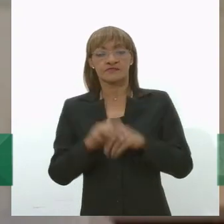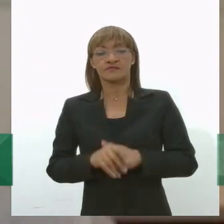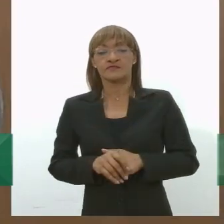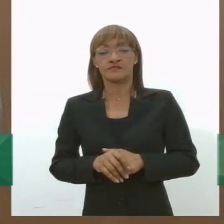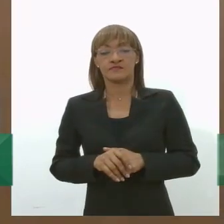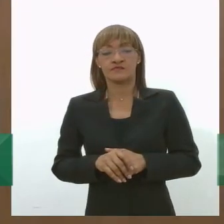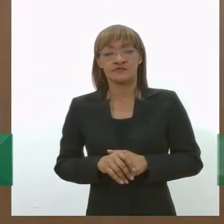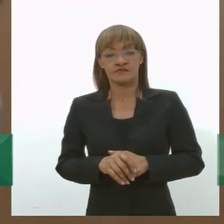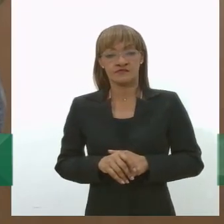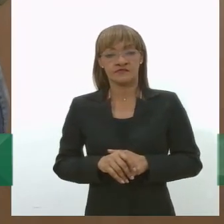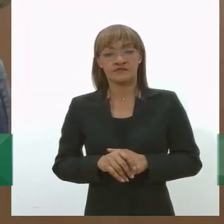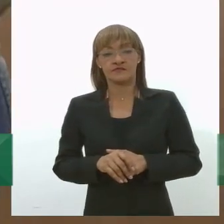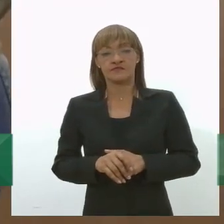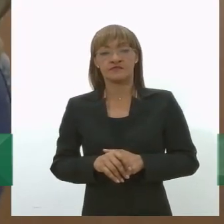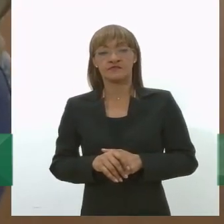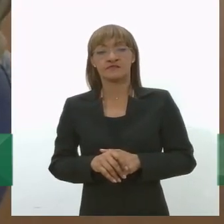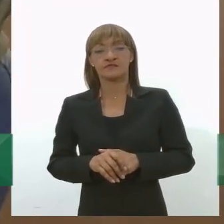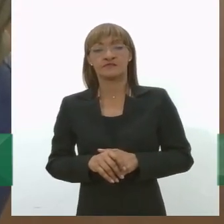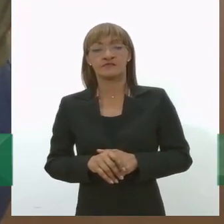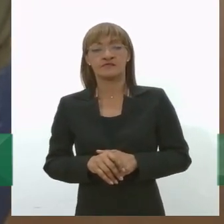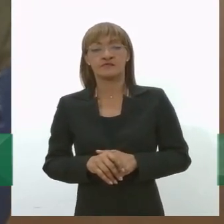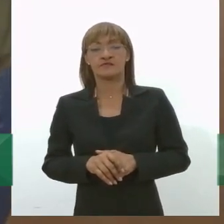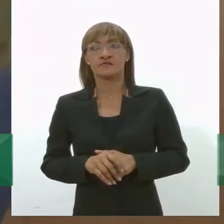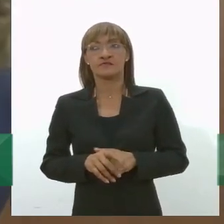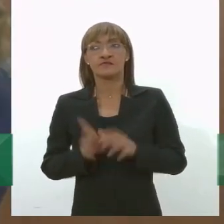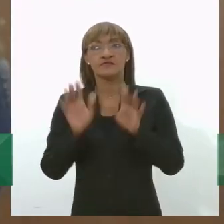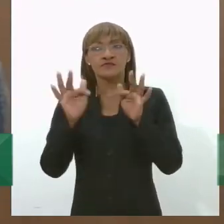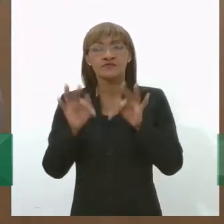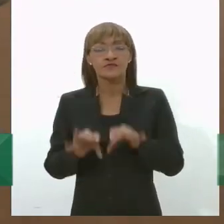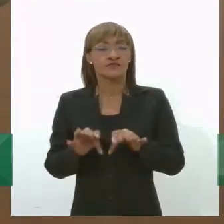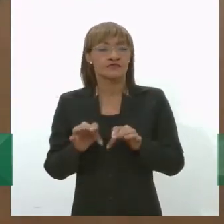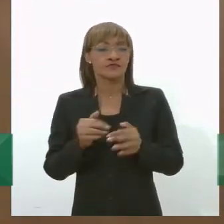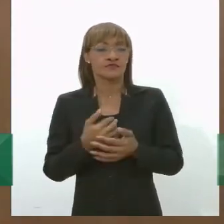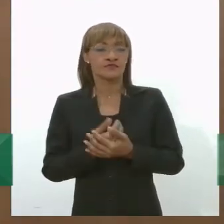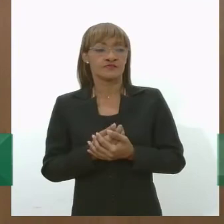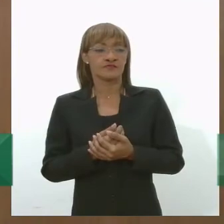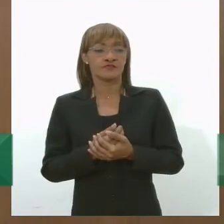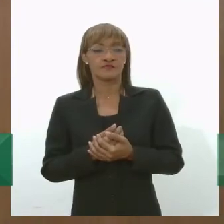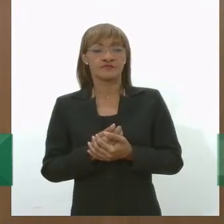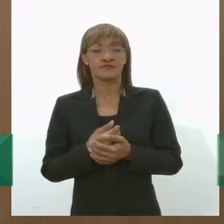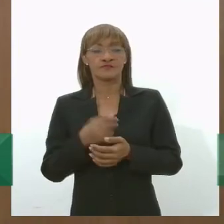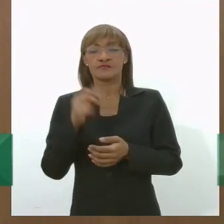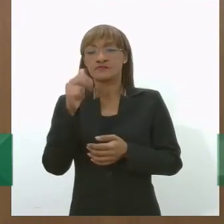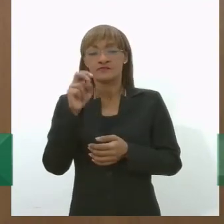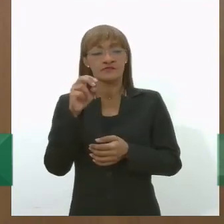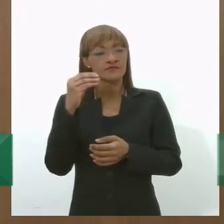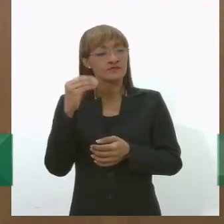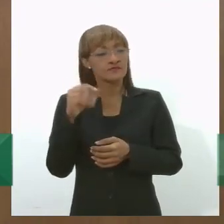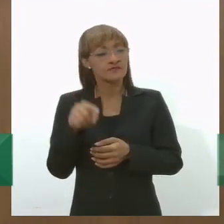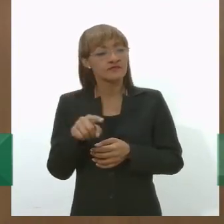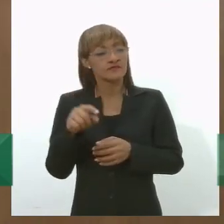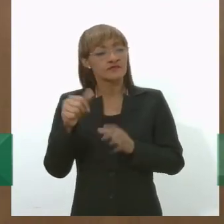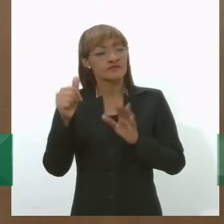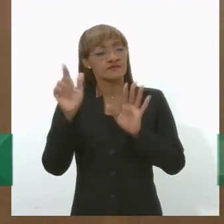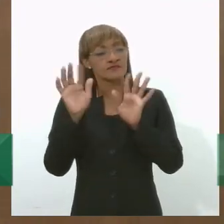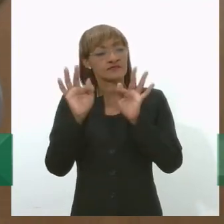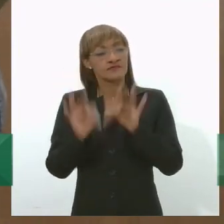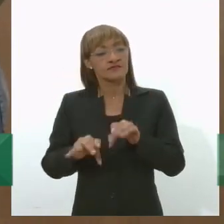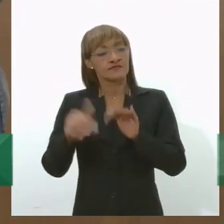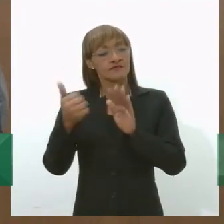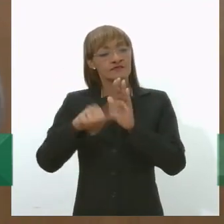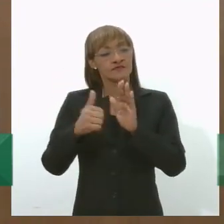concessão Estou no finalzinho do programa e 15 segundinhos para avaliação final de cada um de vocês da